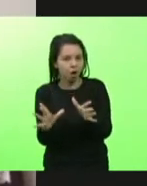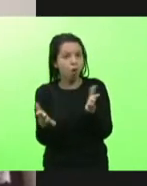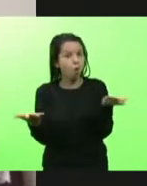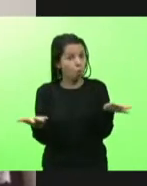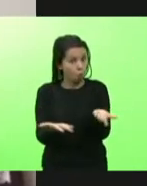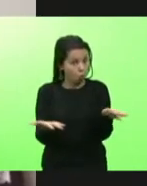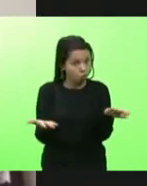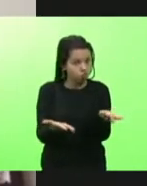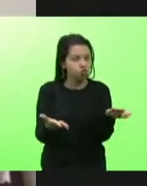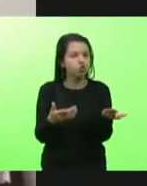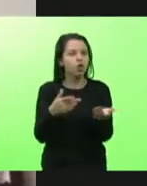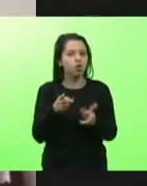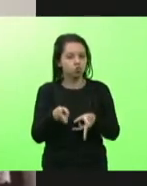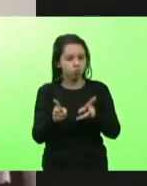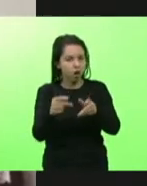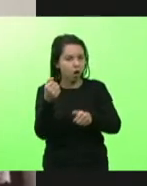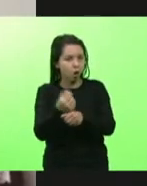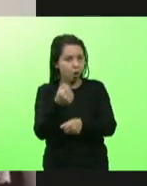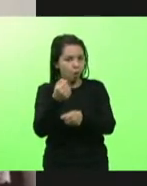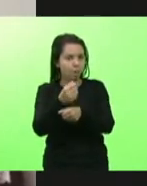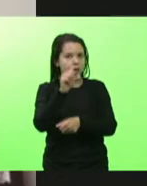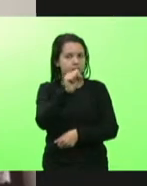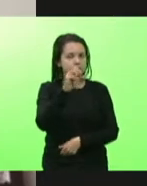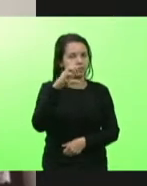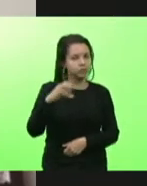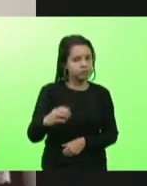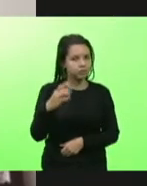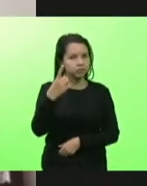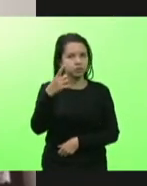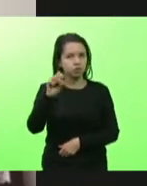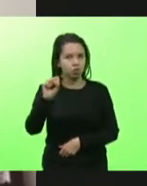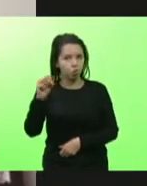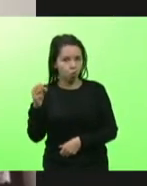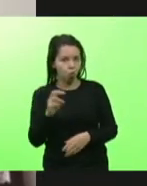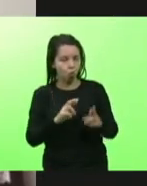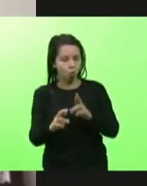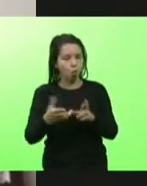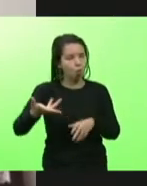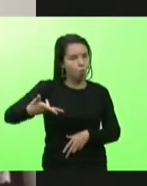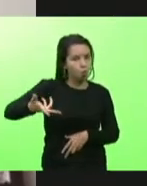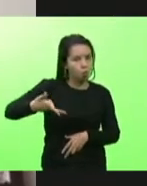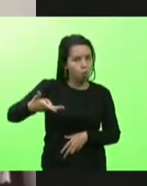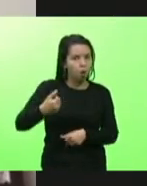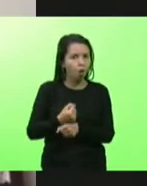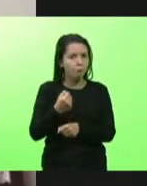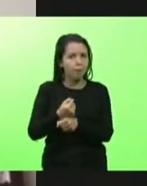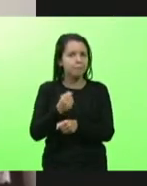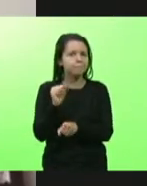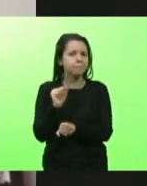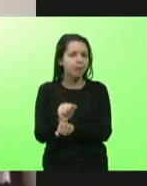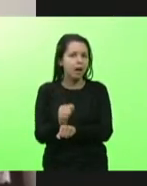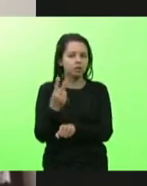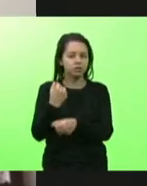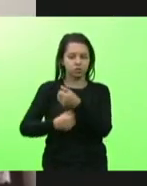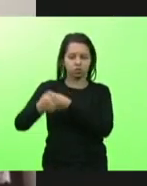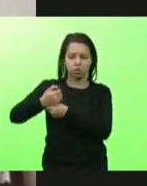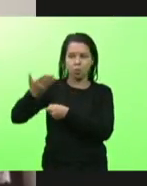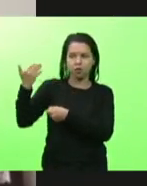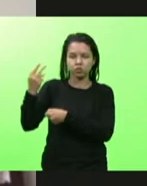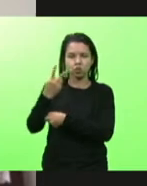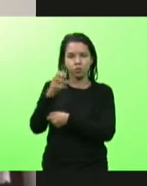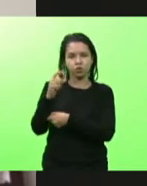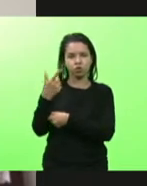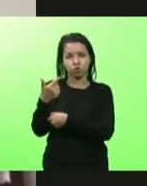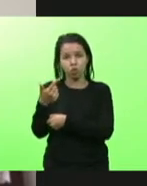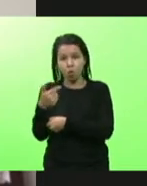a continuidade das obras da SC-108, da Via Express, uma obra que está parada aqui desde 2012 por um